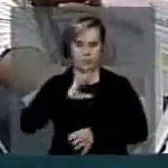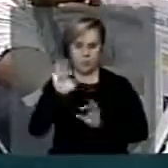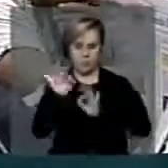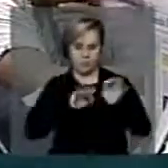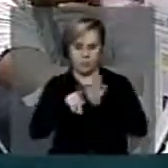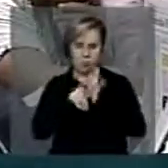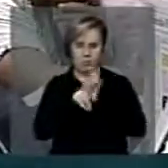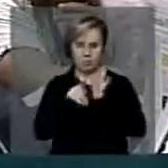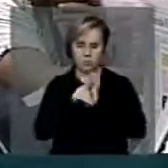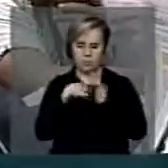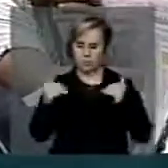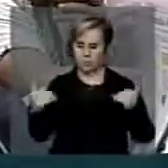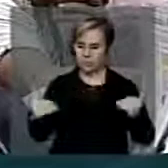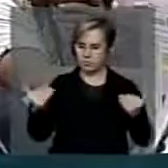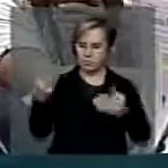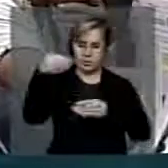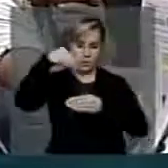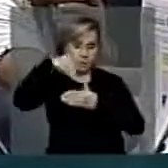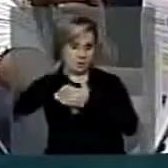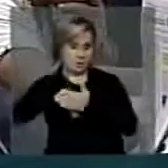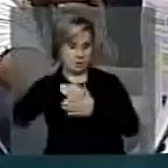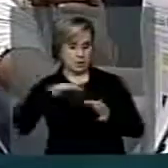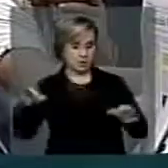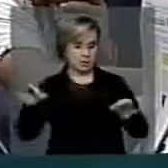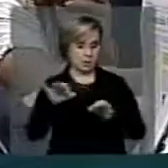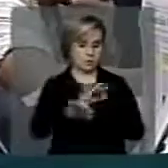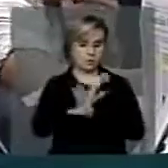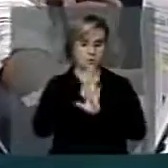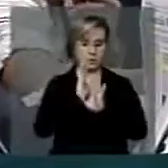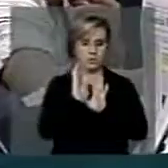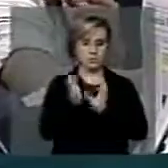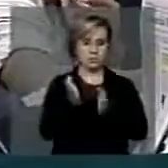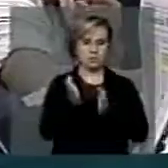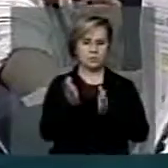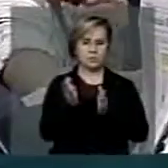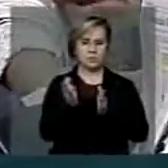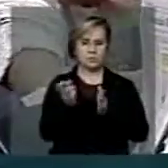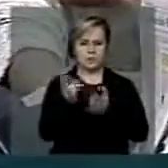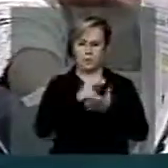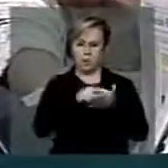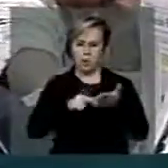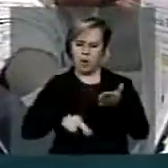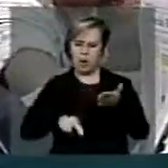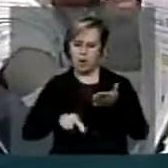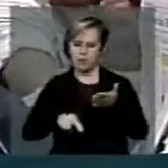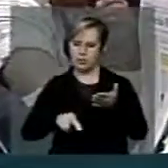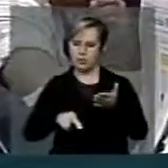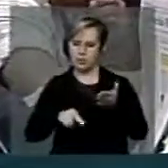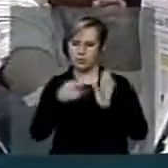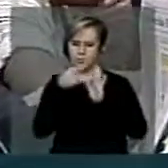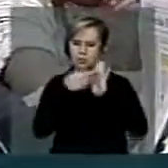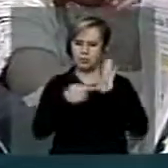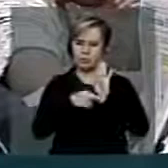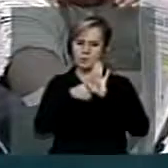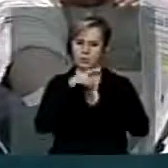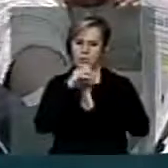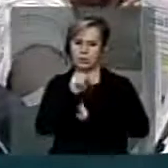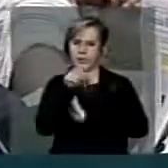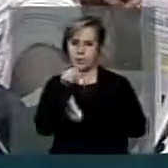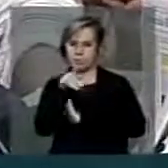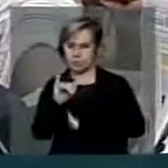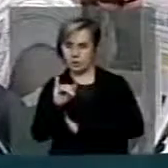Ministério do Interior havia concluído um alentado relatório sobre irregularidade do SPI.